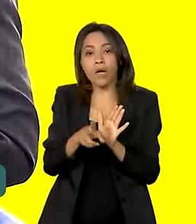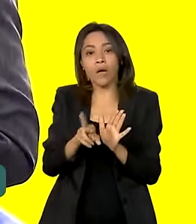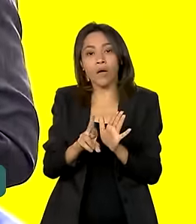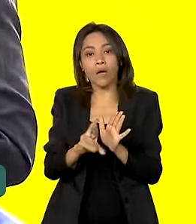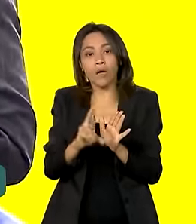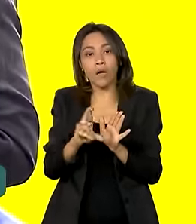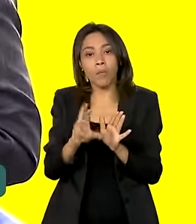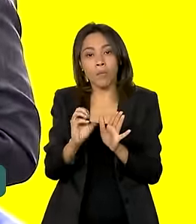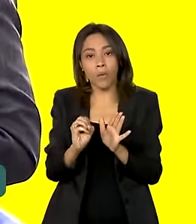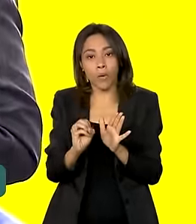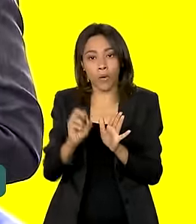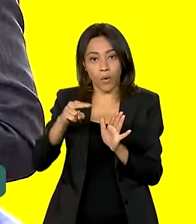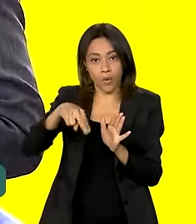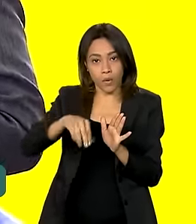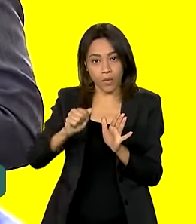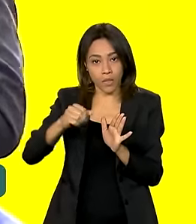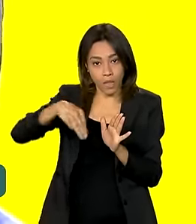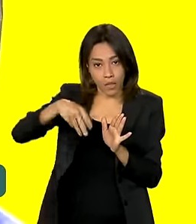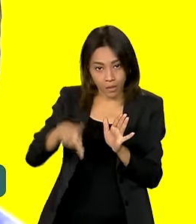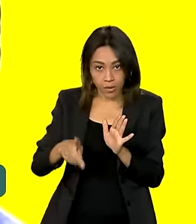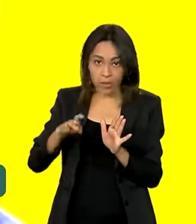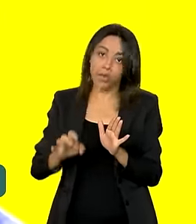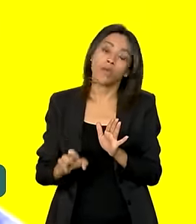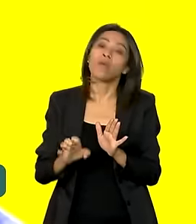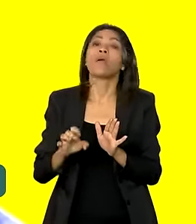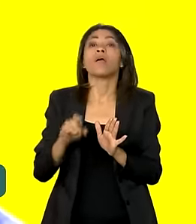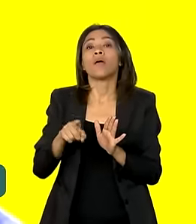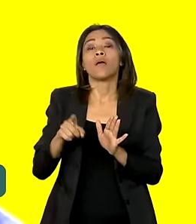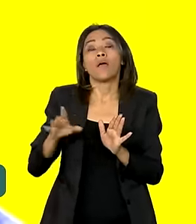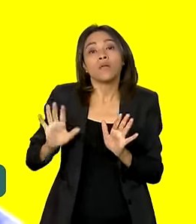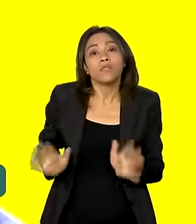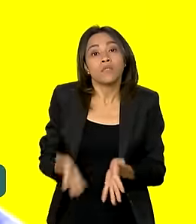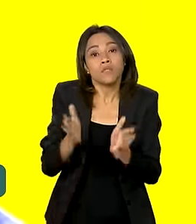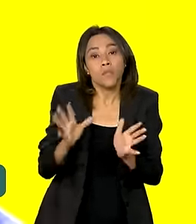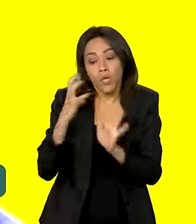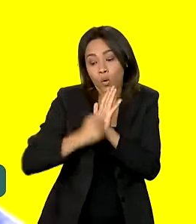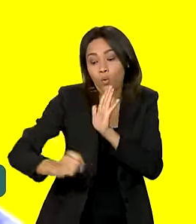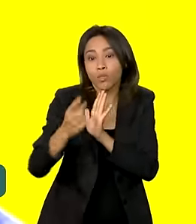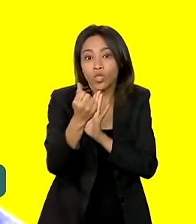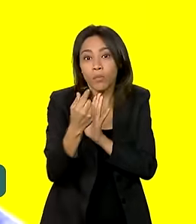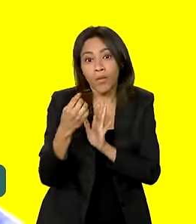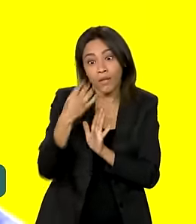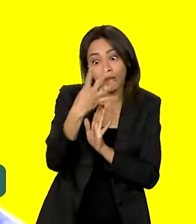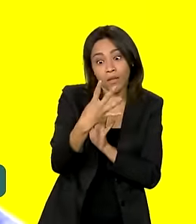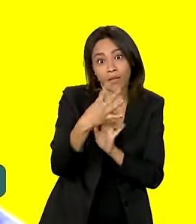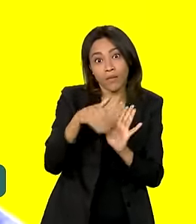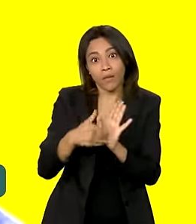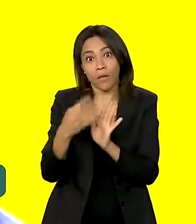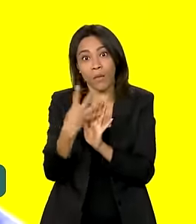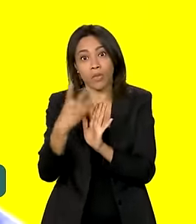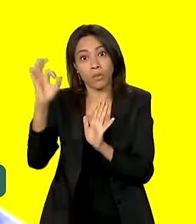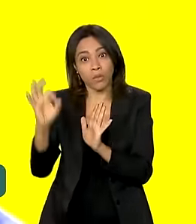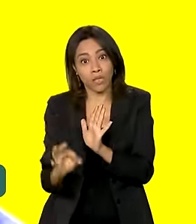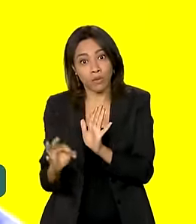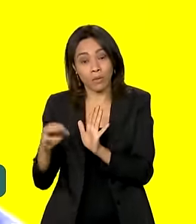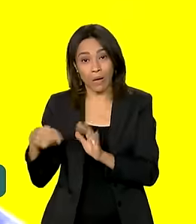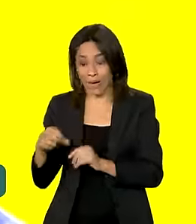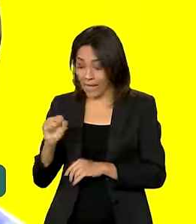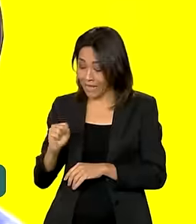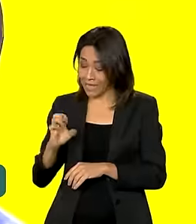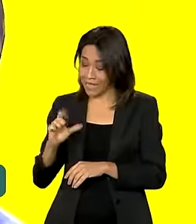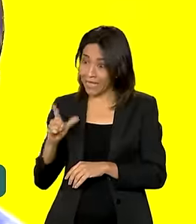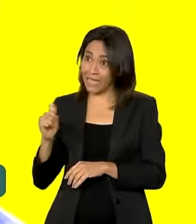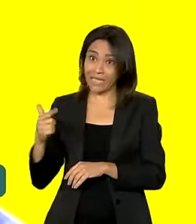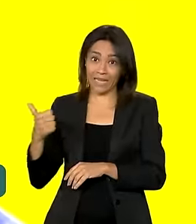dinheiro do Pronamp na época da pandemia incentivado porque o Pronamp era 3%, 4% mais a Selic. Só que a Selic foi parar em